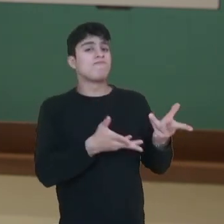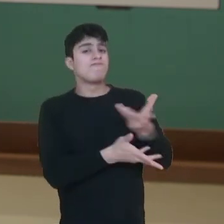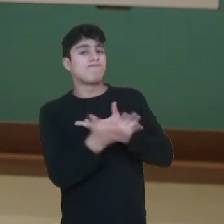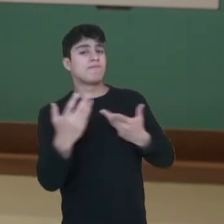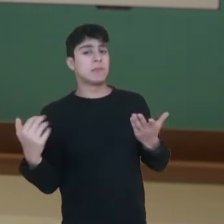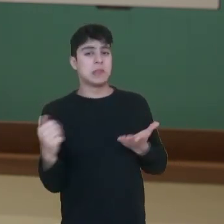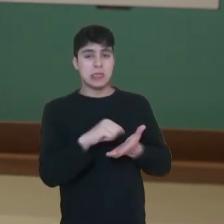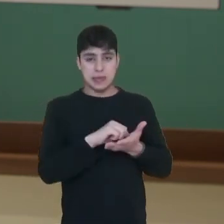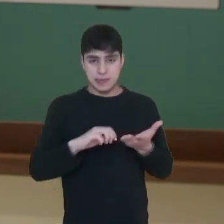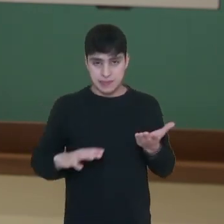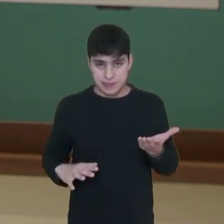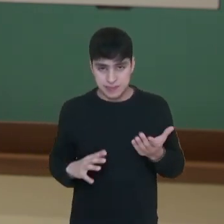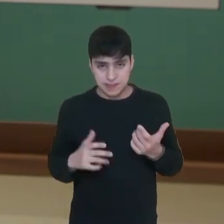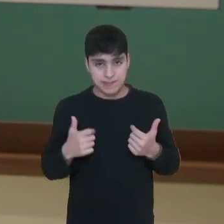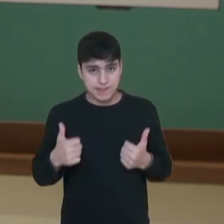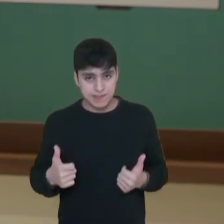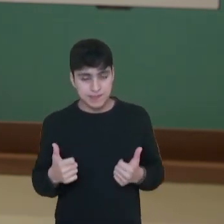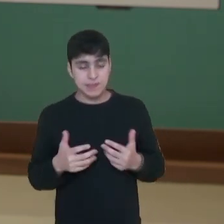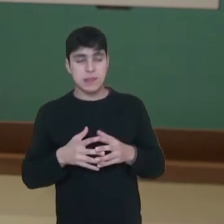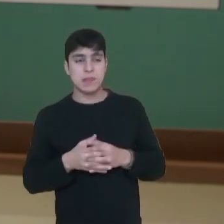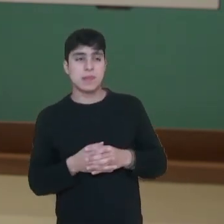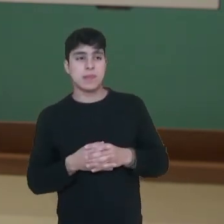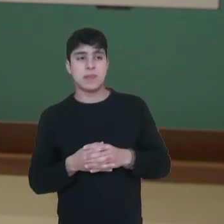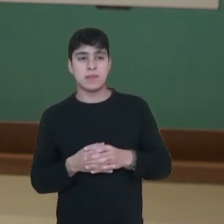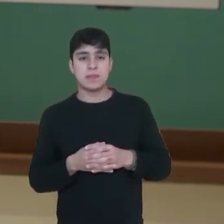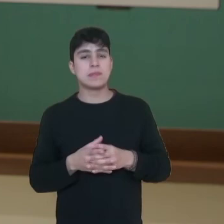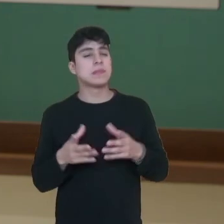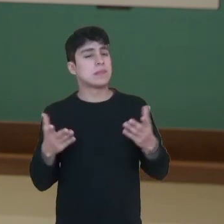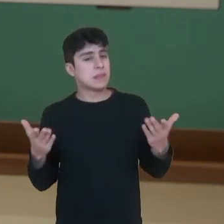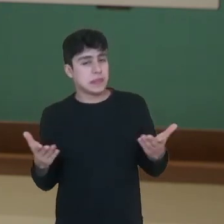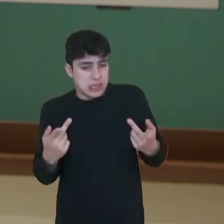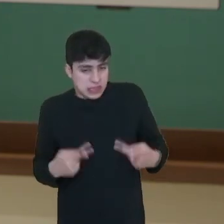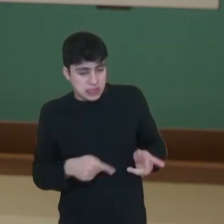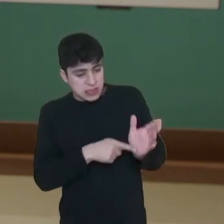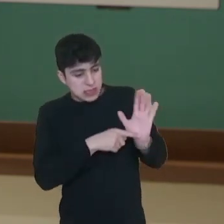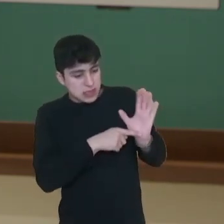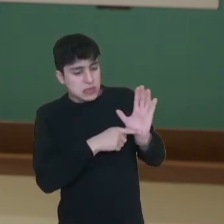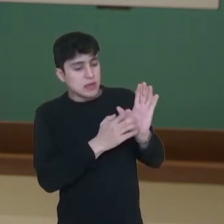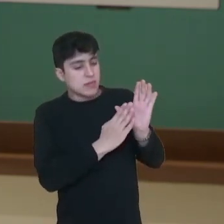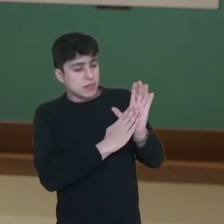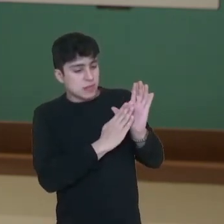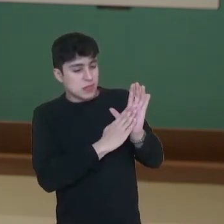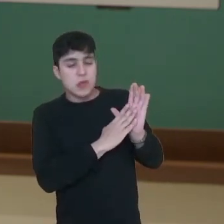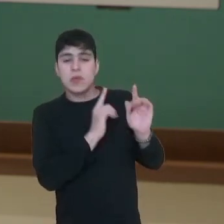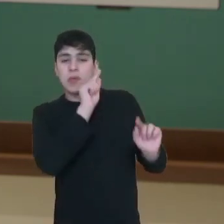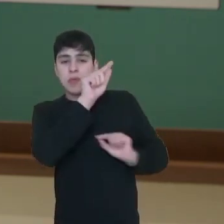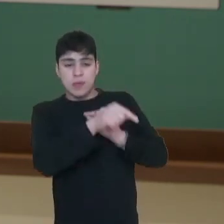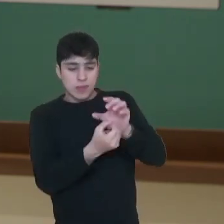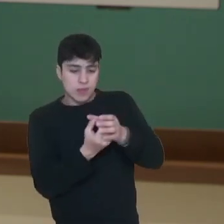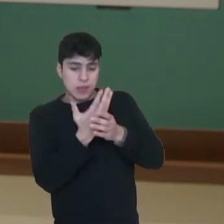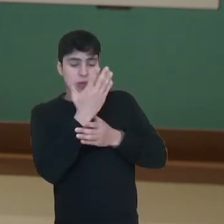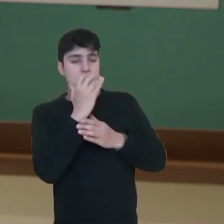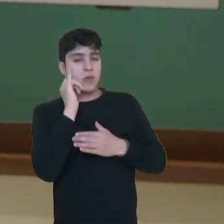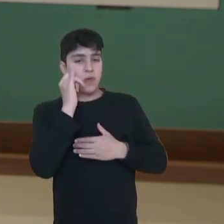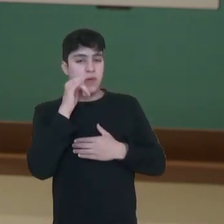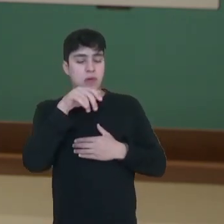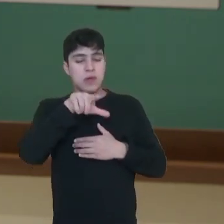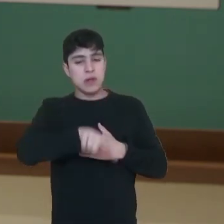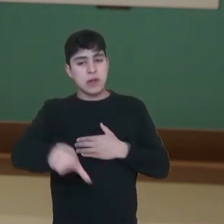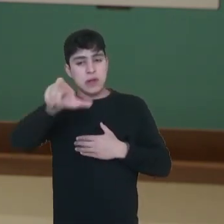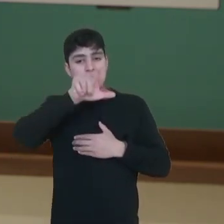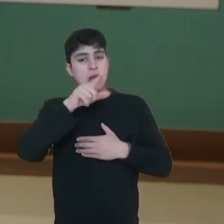para a elaboração desse conto, certo? Então, nesse vídeo nós propusemos a produção de um conto literário,